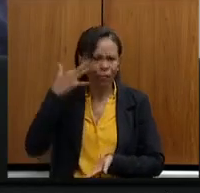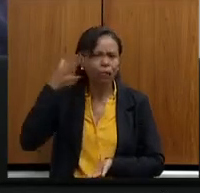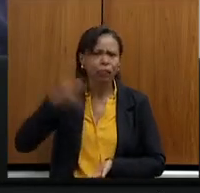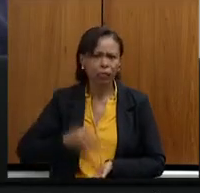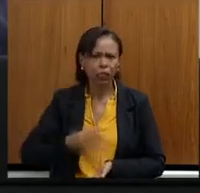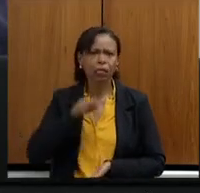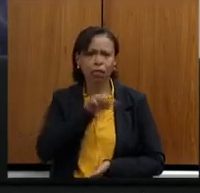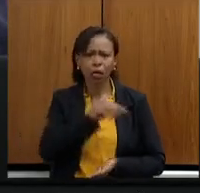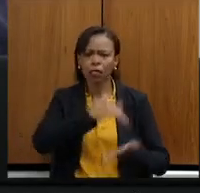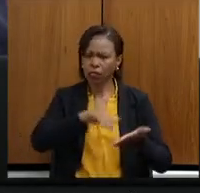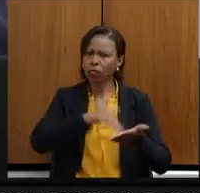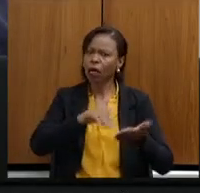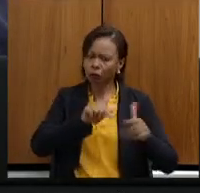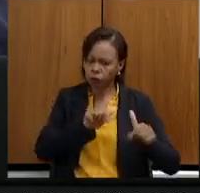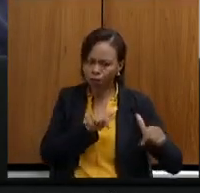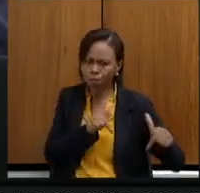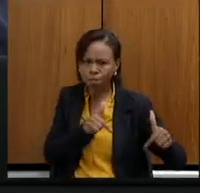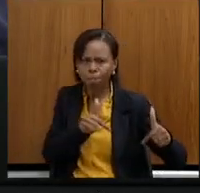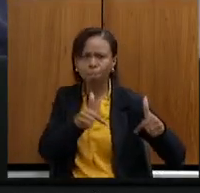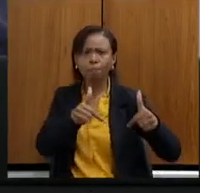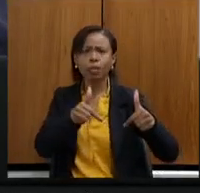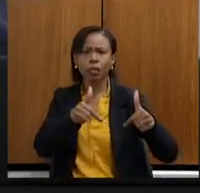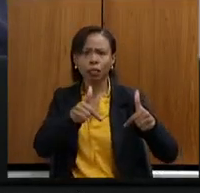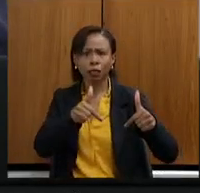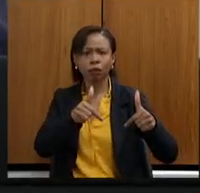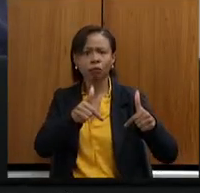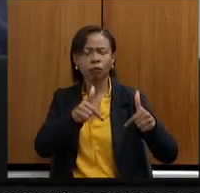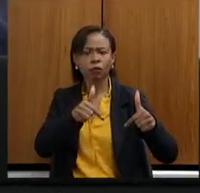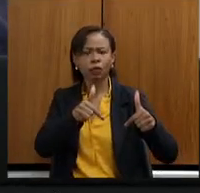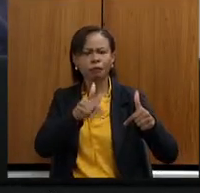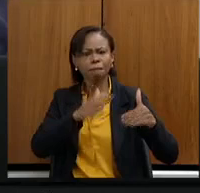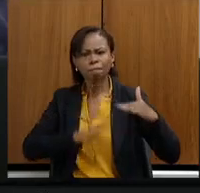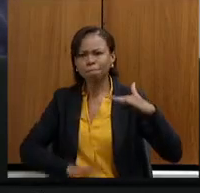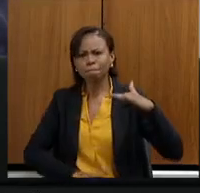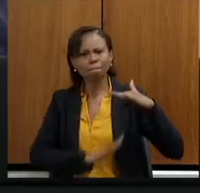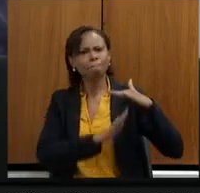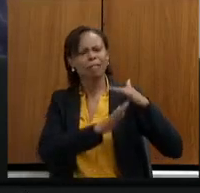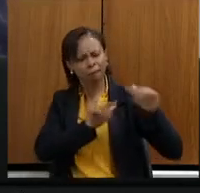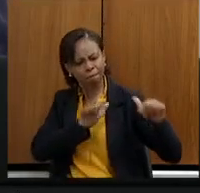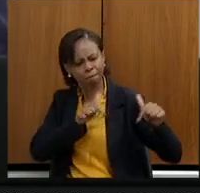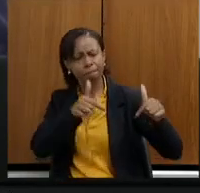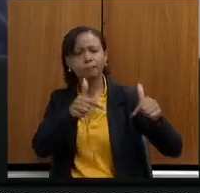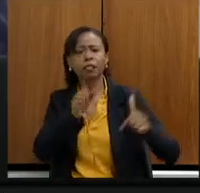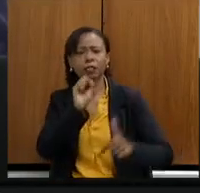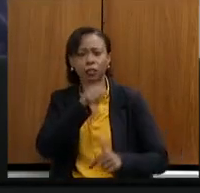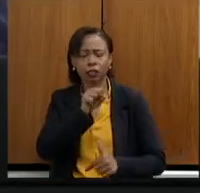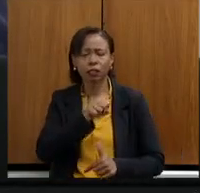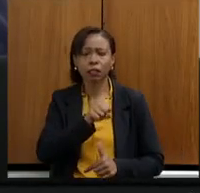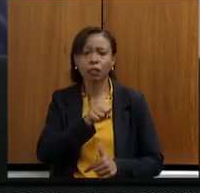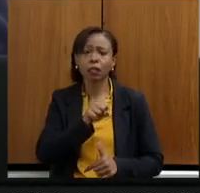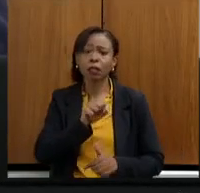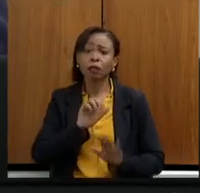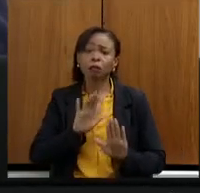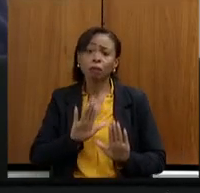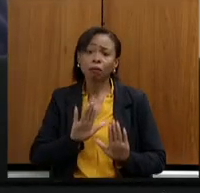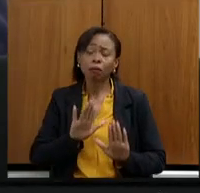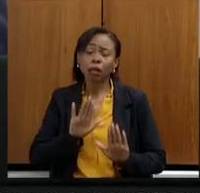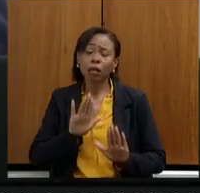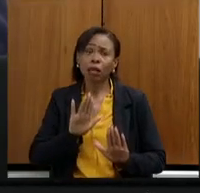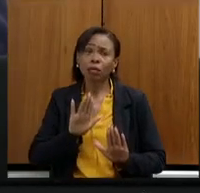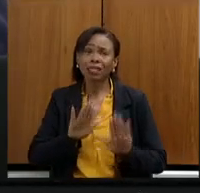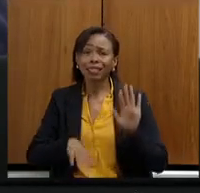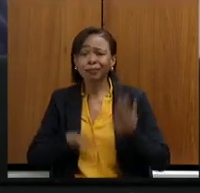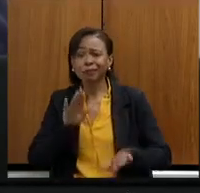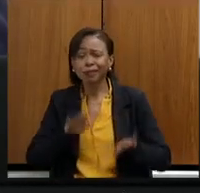empenho da secretaria ao limite, às vezes, mas com a